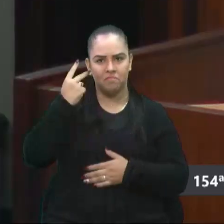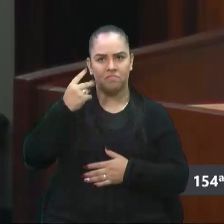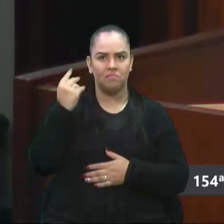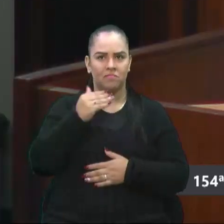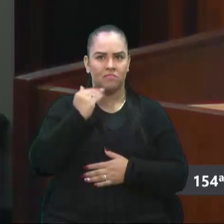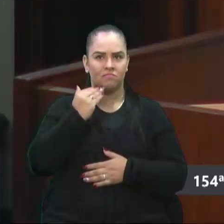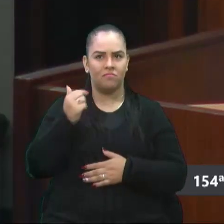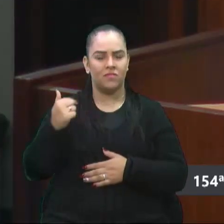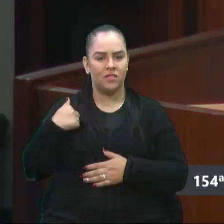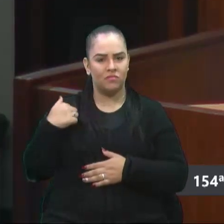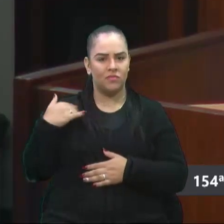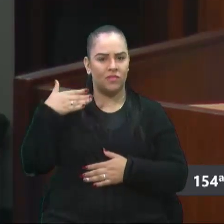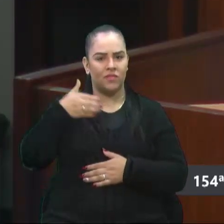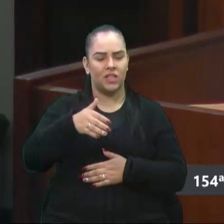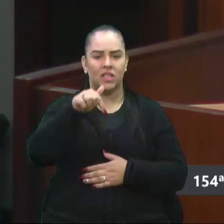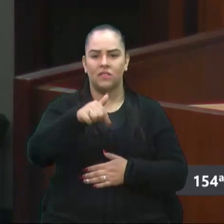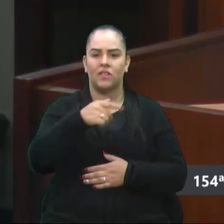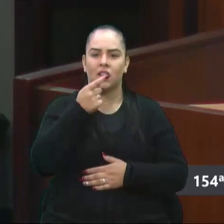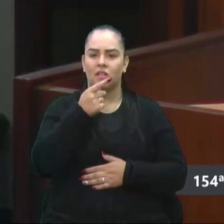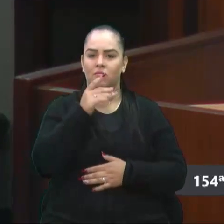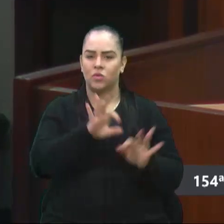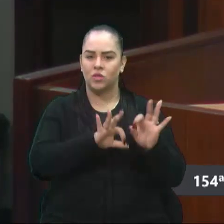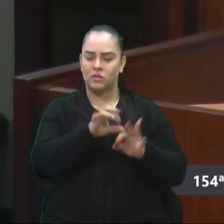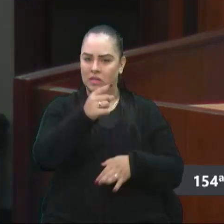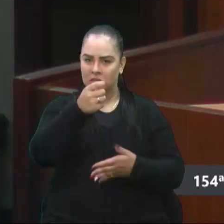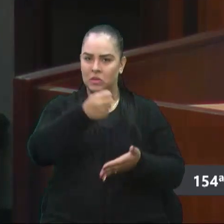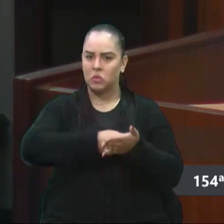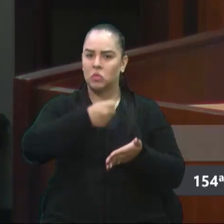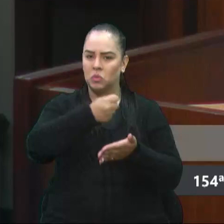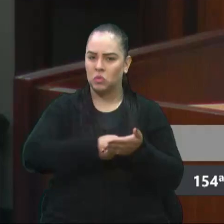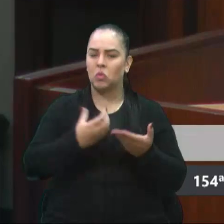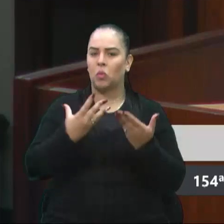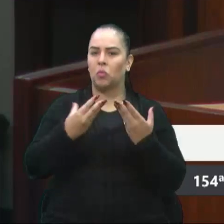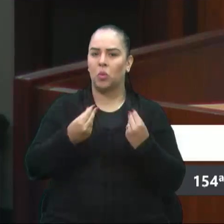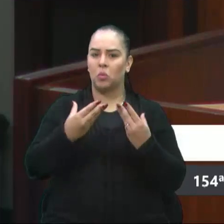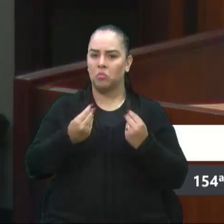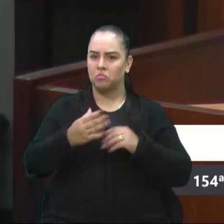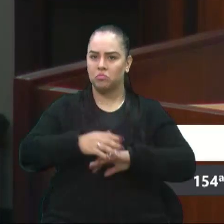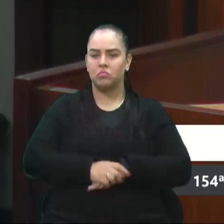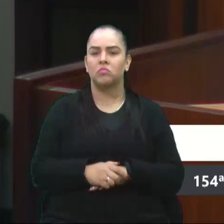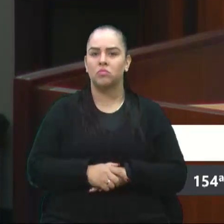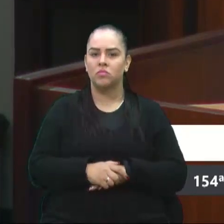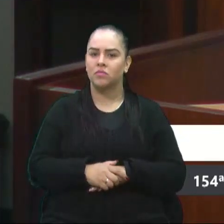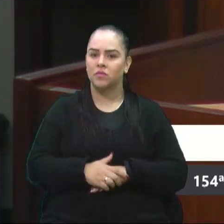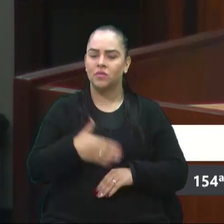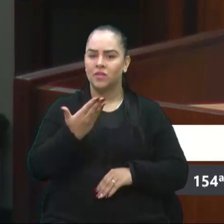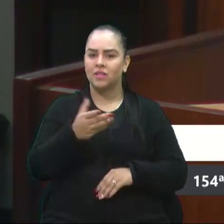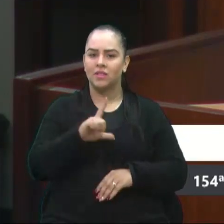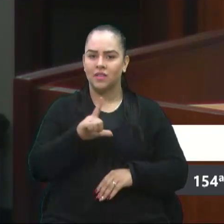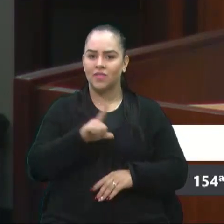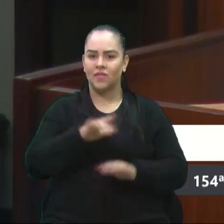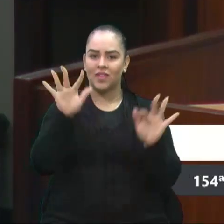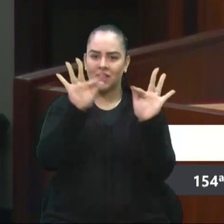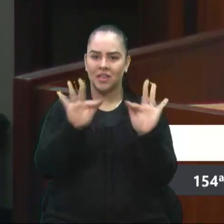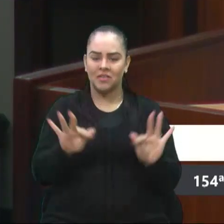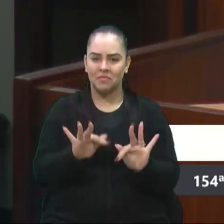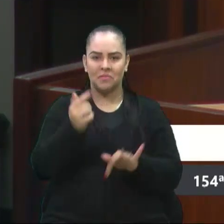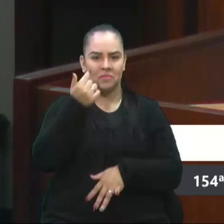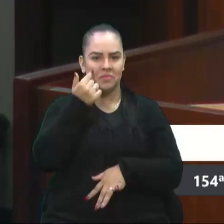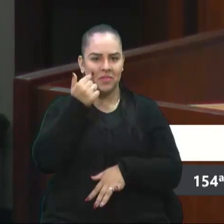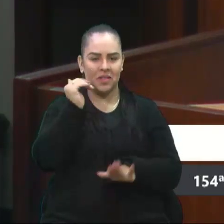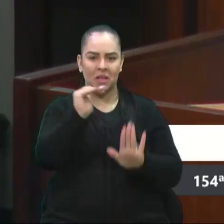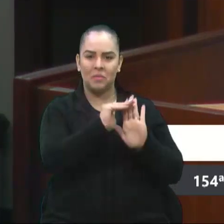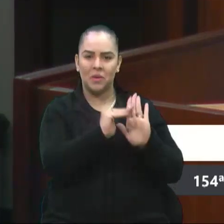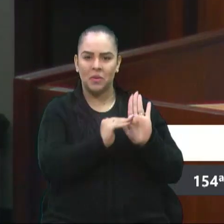de vir aqui, porque é um projeto que a senhora tanto batalhou, e a senhora teve a felicidade de ver esse projeto na pauta.